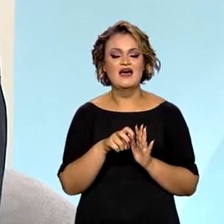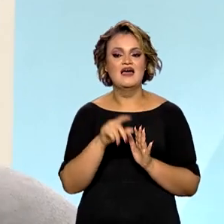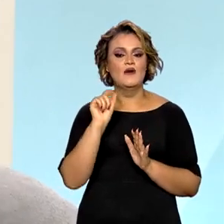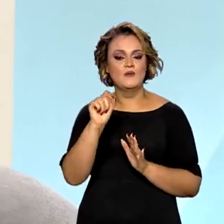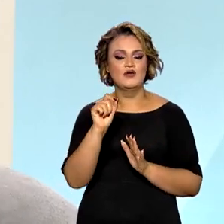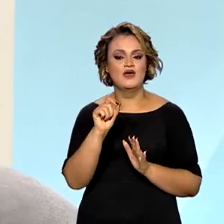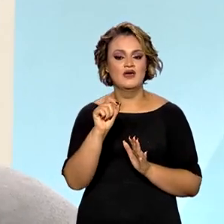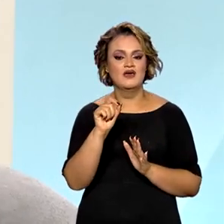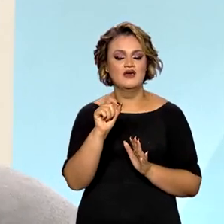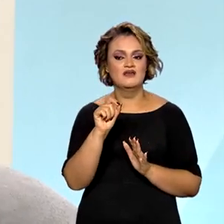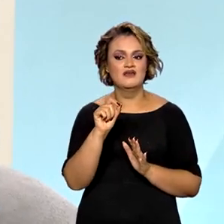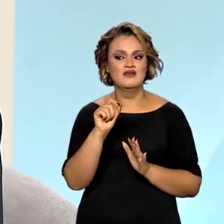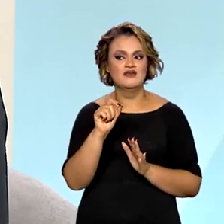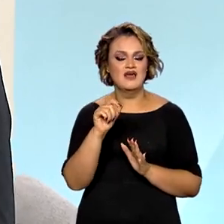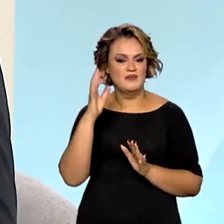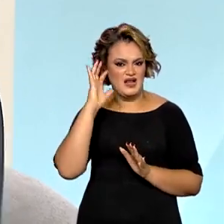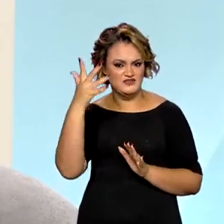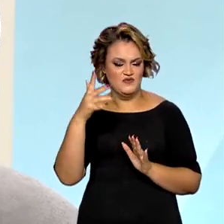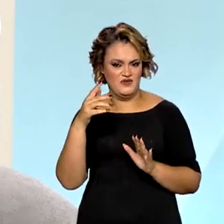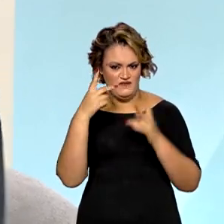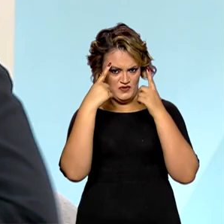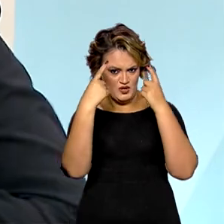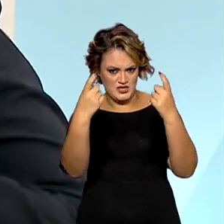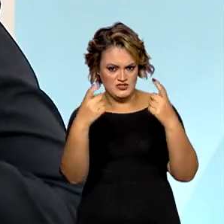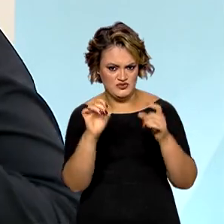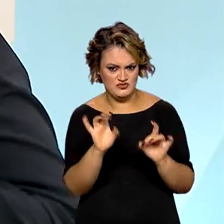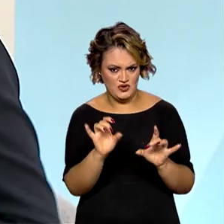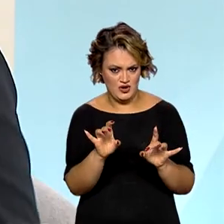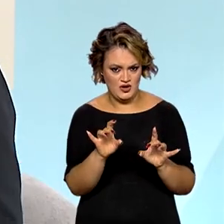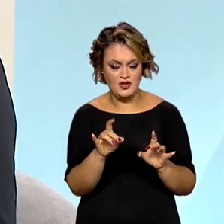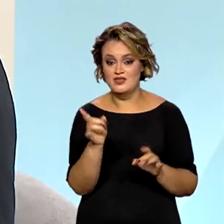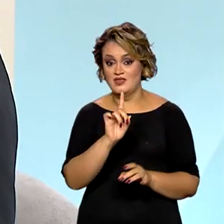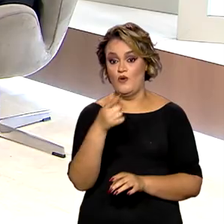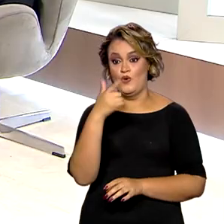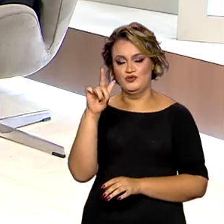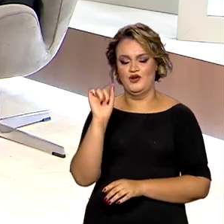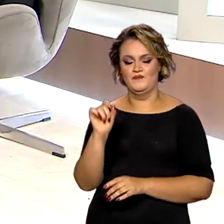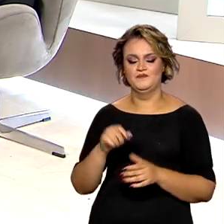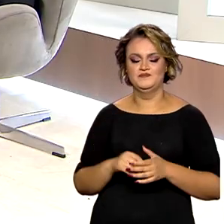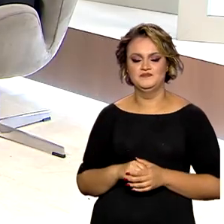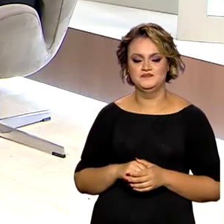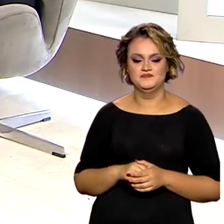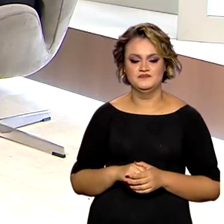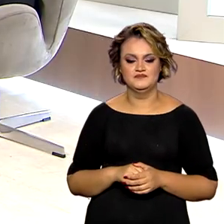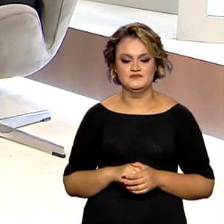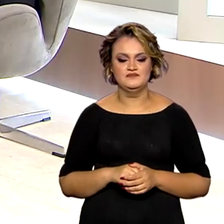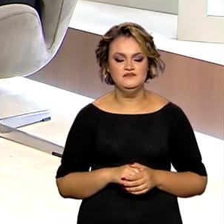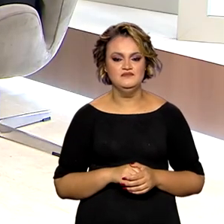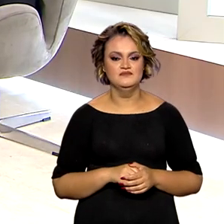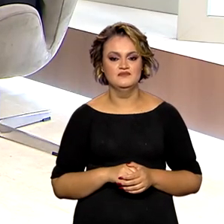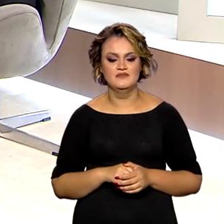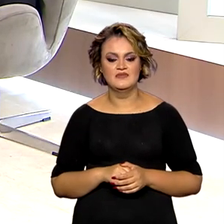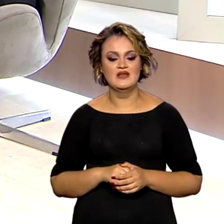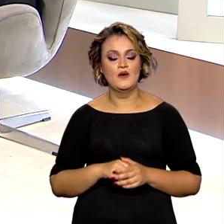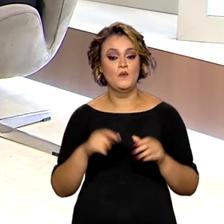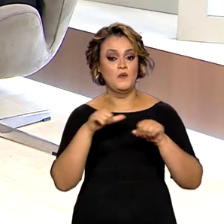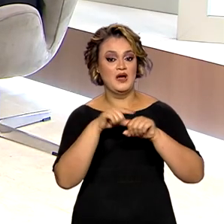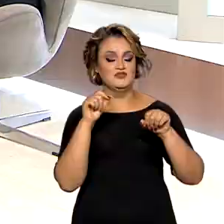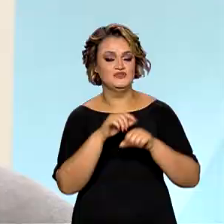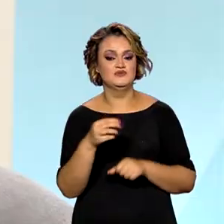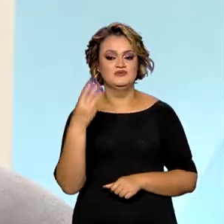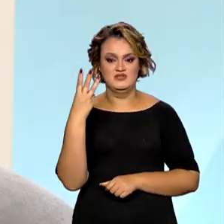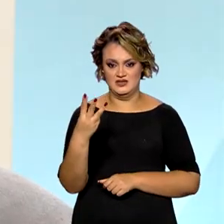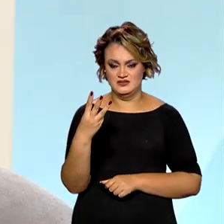combate à violência. Ela tenta assegurar, e eu trouxe até uma cola, Paulo, vamos lá. No artigo 3º, diz o seguinte,